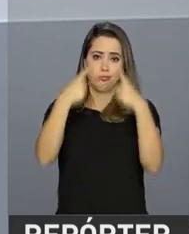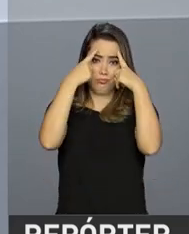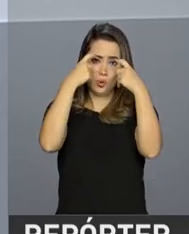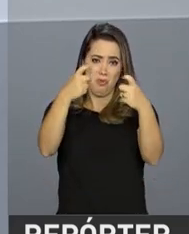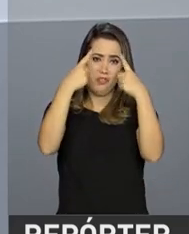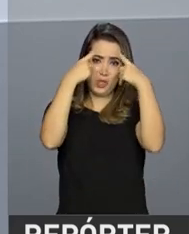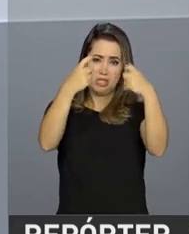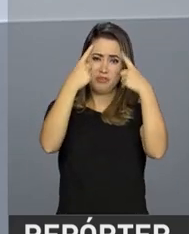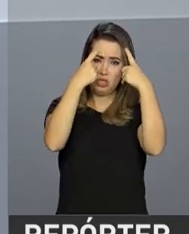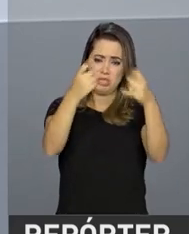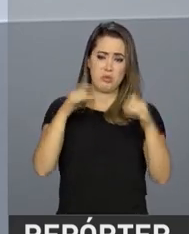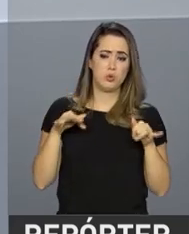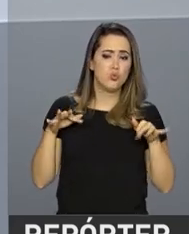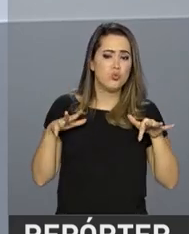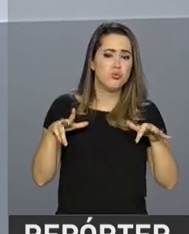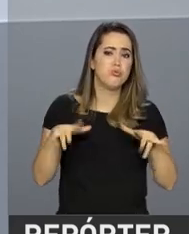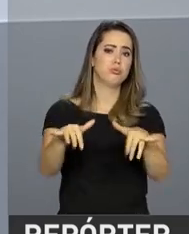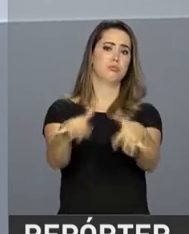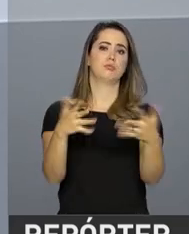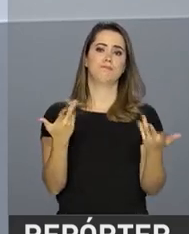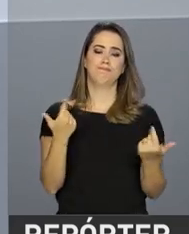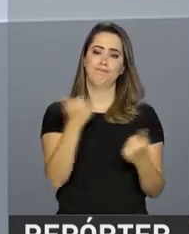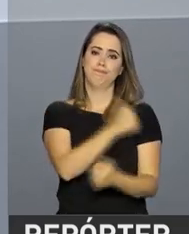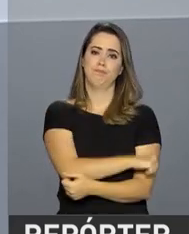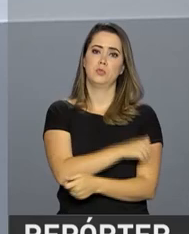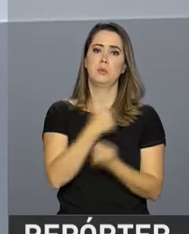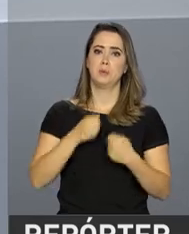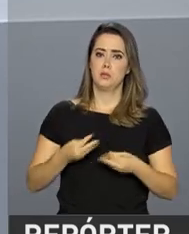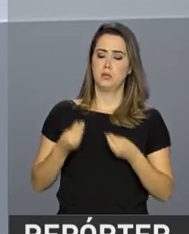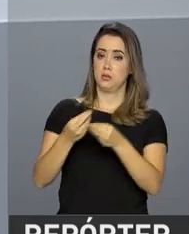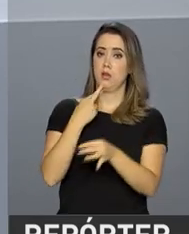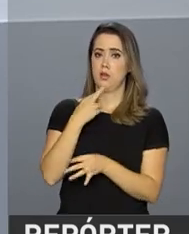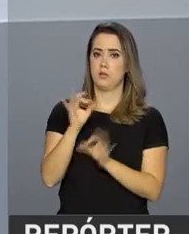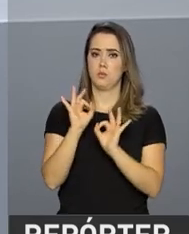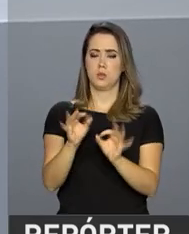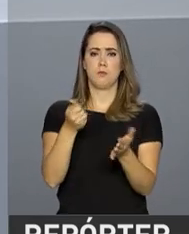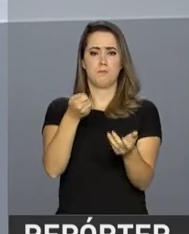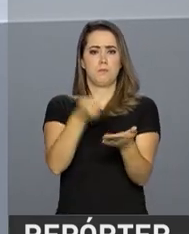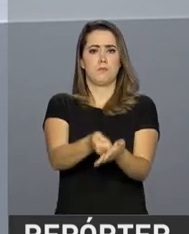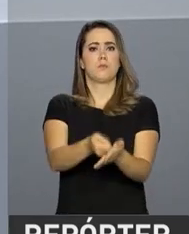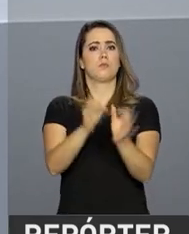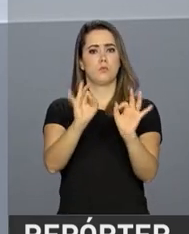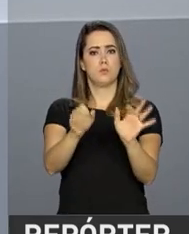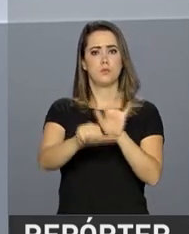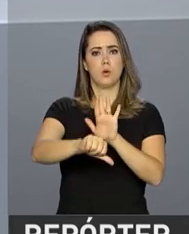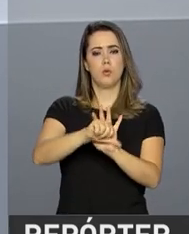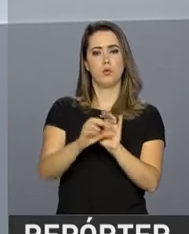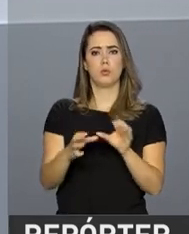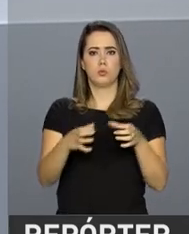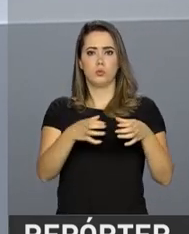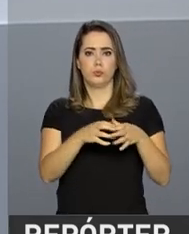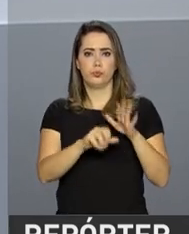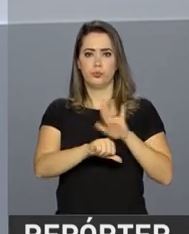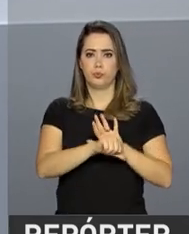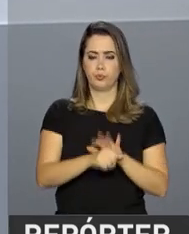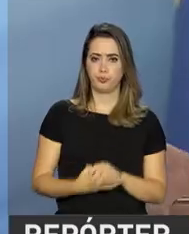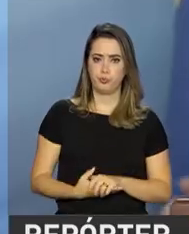contaminou todo o Rio de Janeiro e que por isso é preciso dar respostas duras e firmes ao crime organizado.